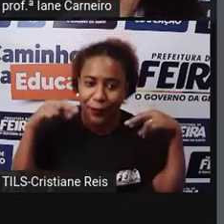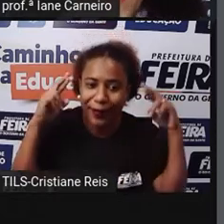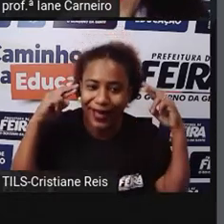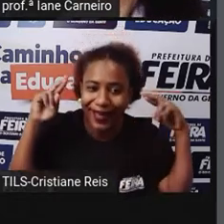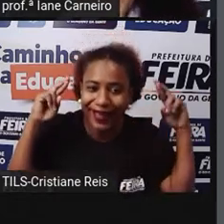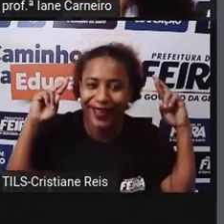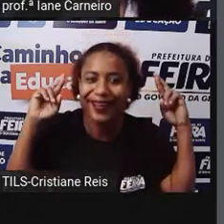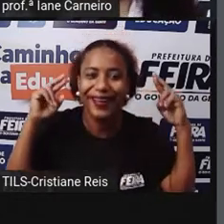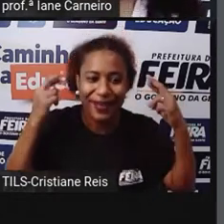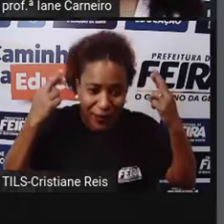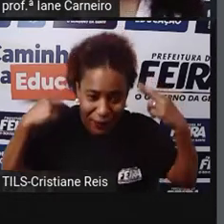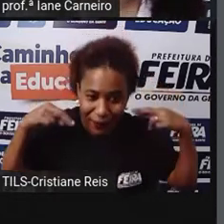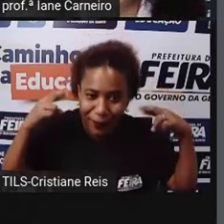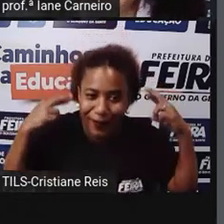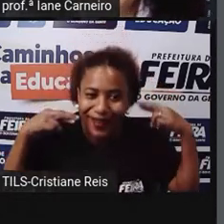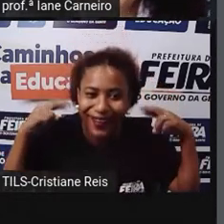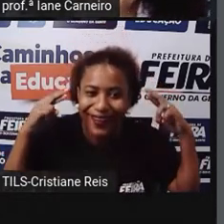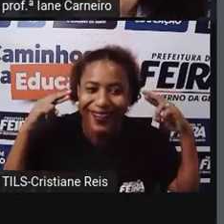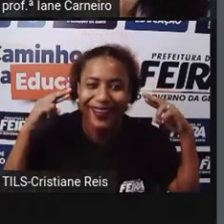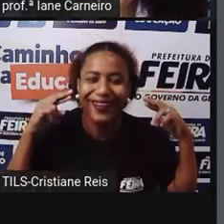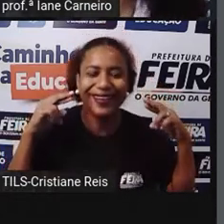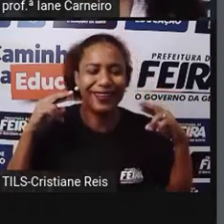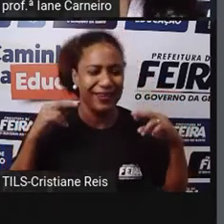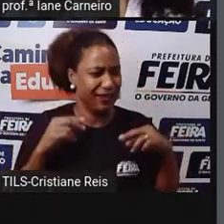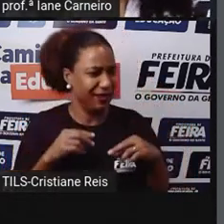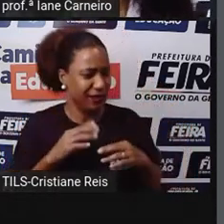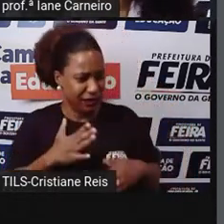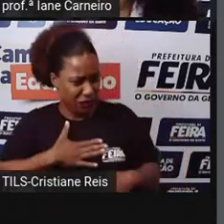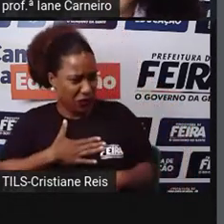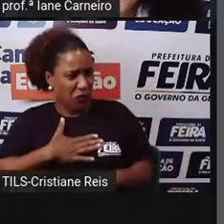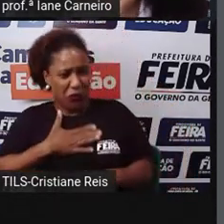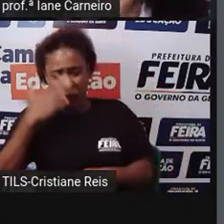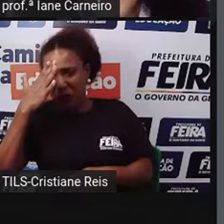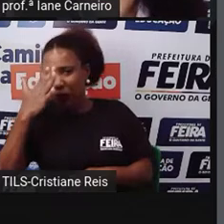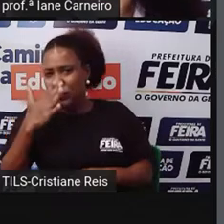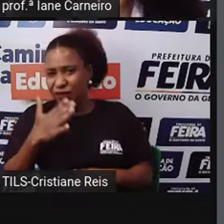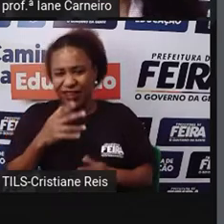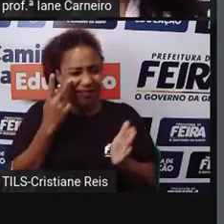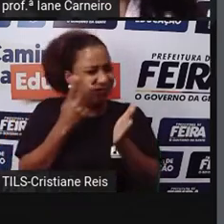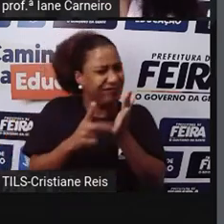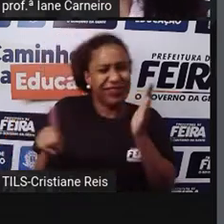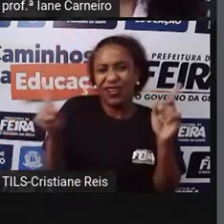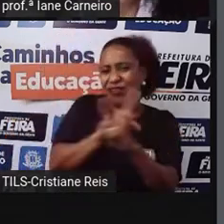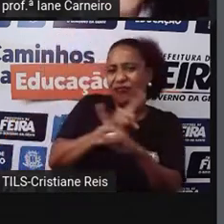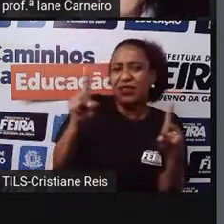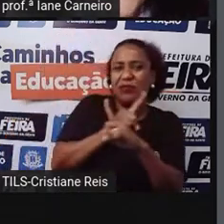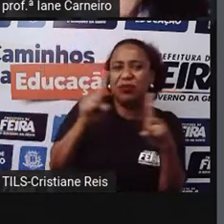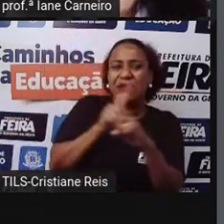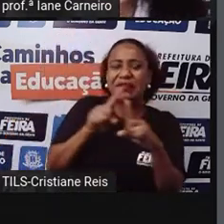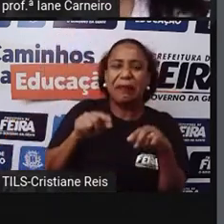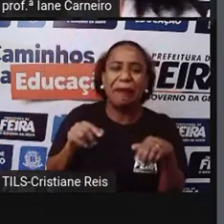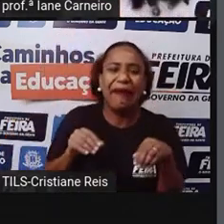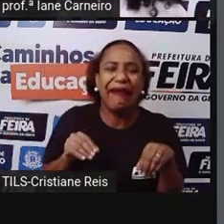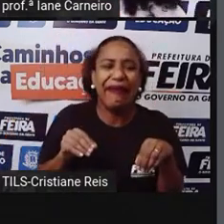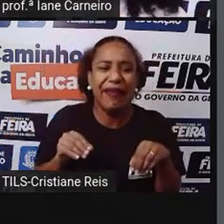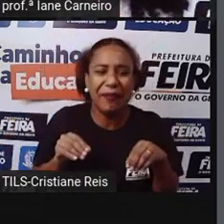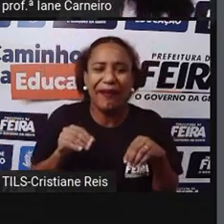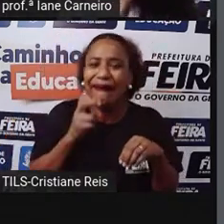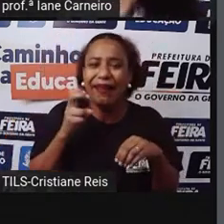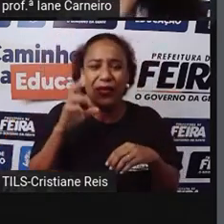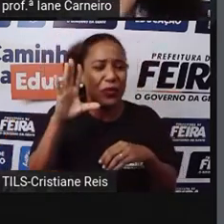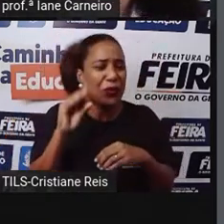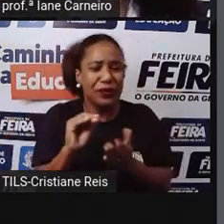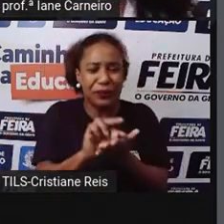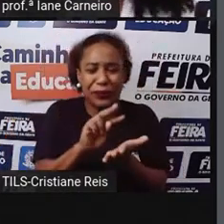bê! Ela levou um susto. Ai não, é muito barulho, não me deixa